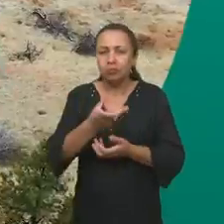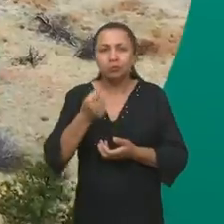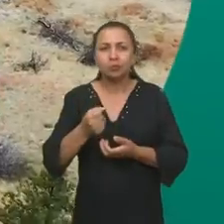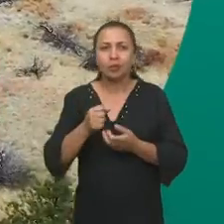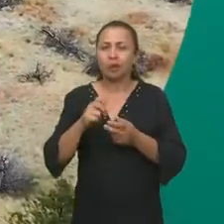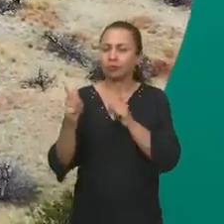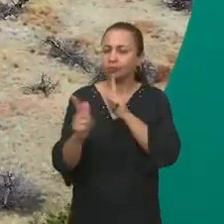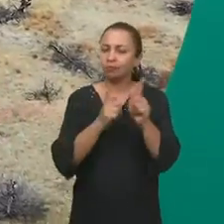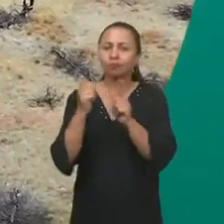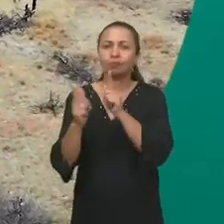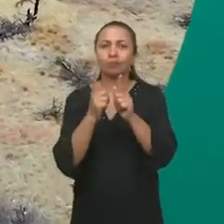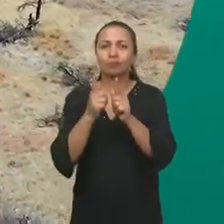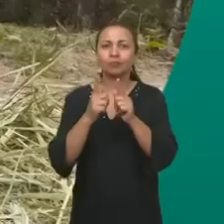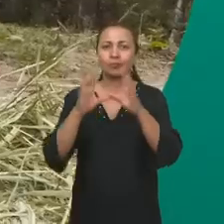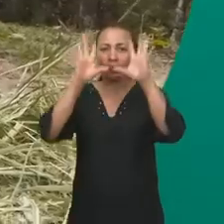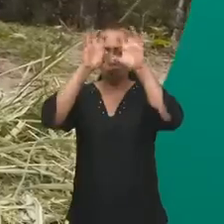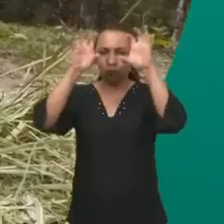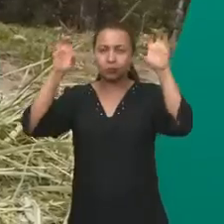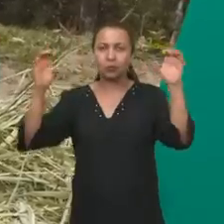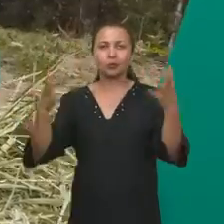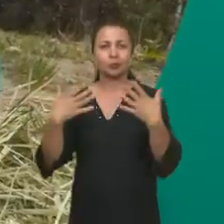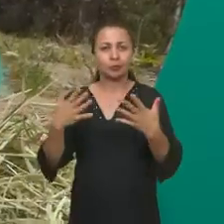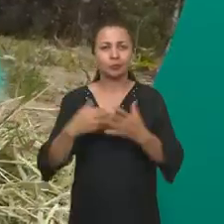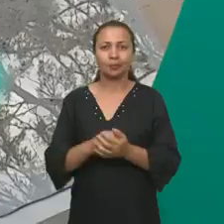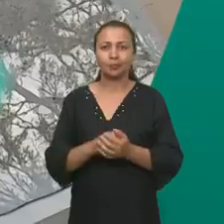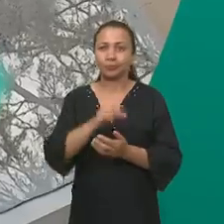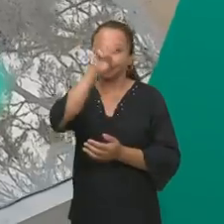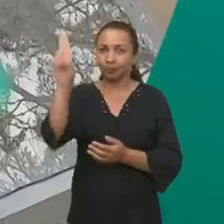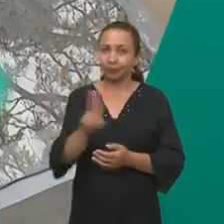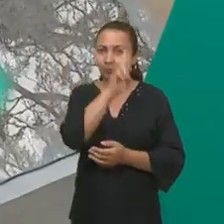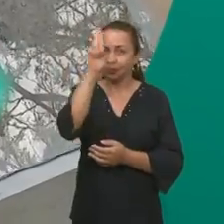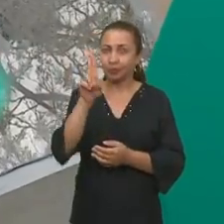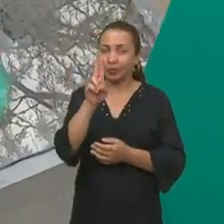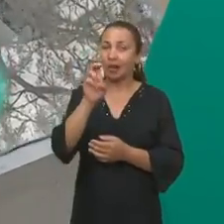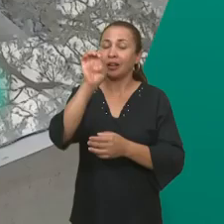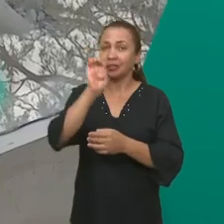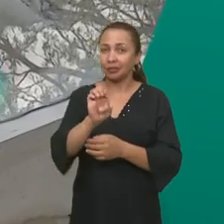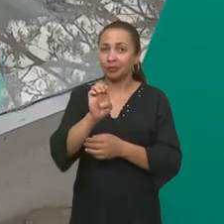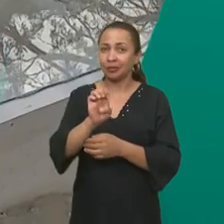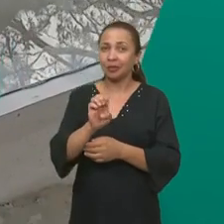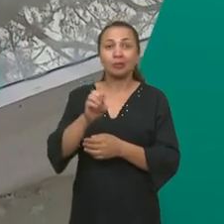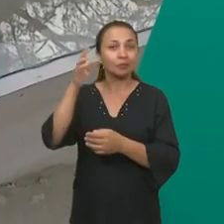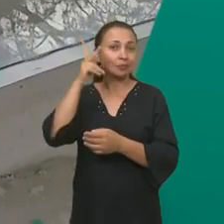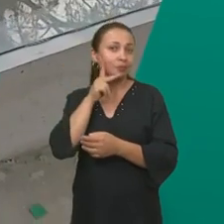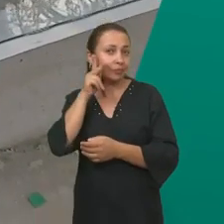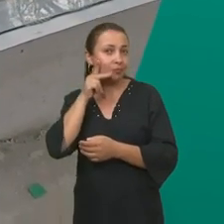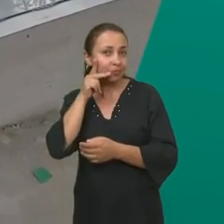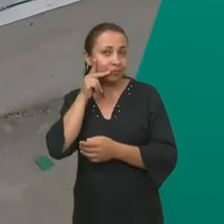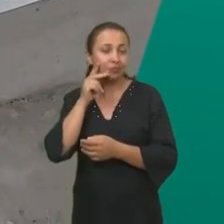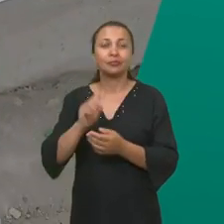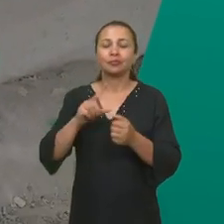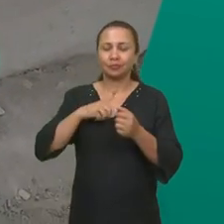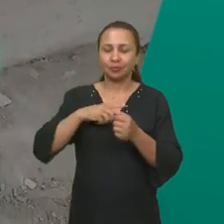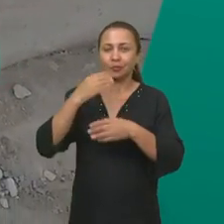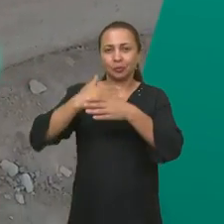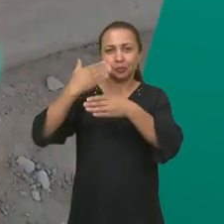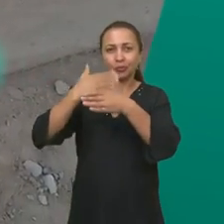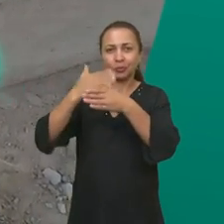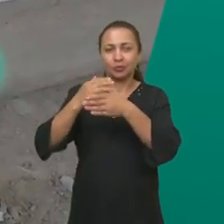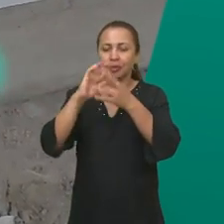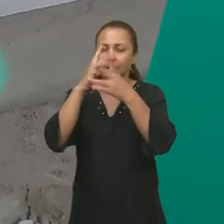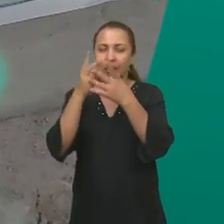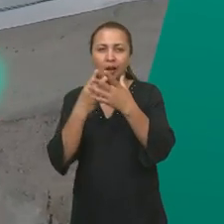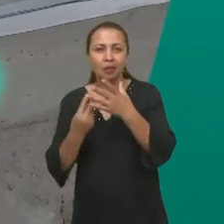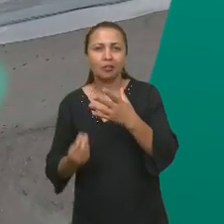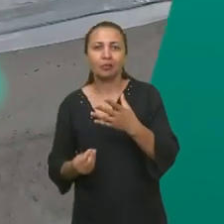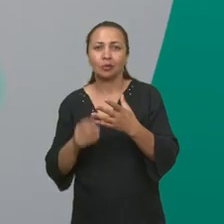a emissão de gases relacionados ao efeito estufa. A Universidade Estadual da Paraíba, em Campina Grande, tem um projeto de construção de